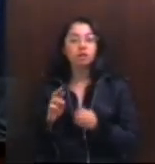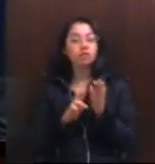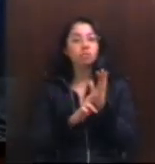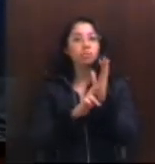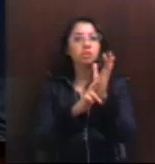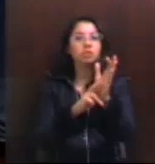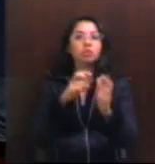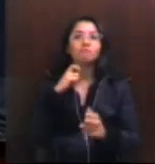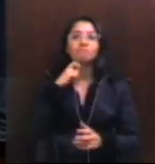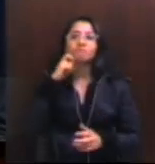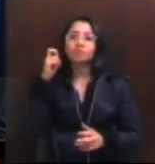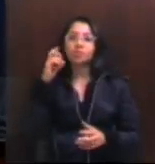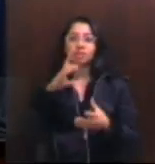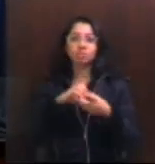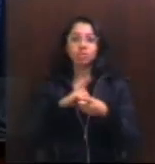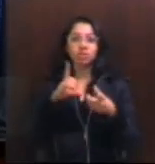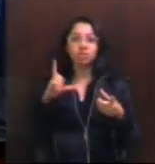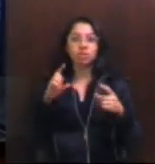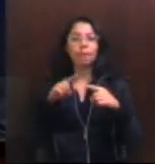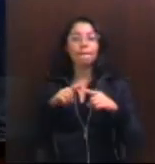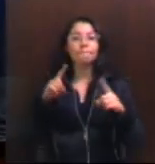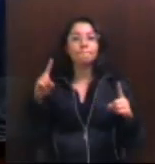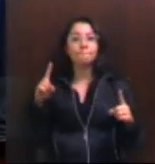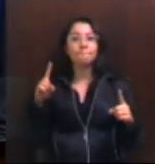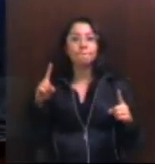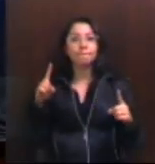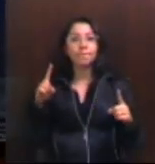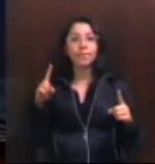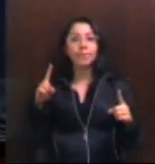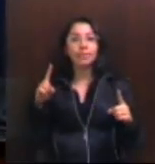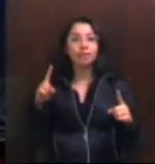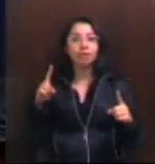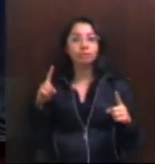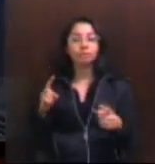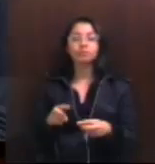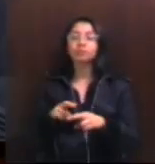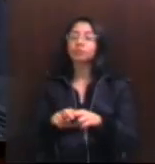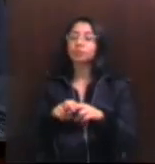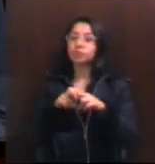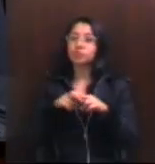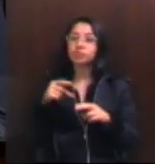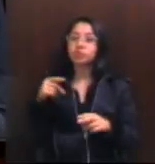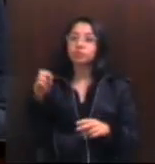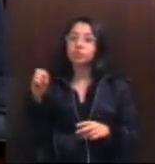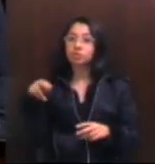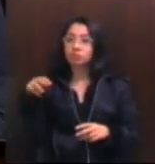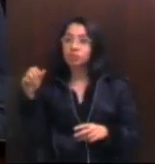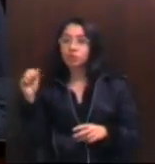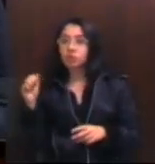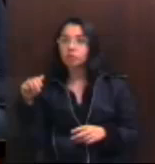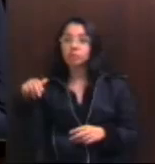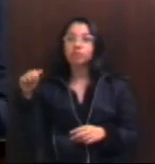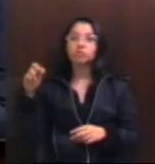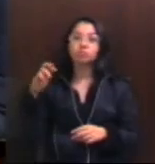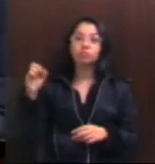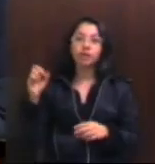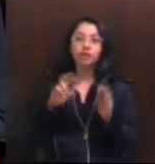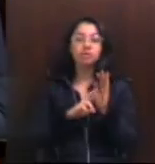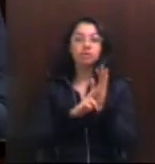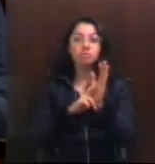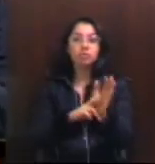democracia. Mas as ocupações, e talvez por isso esse poema, esse breve poema de Matsu Bachu tenha